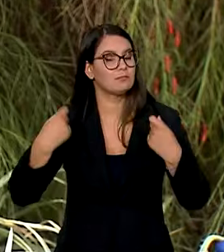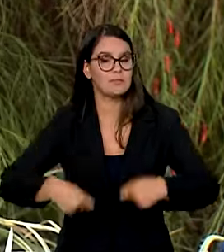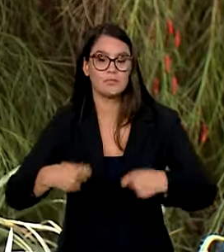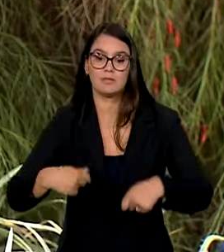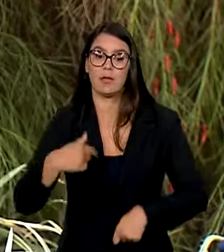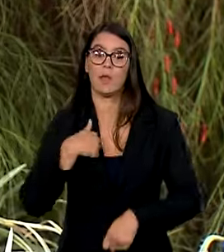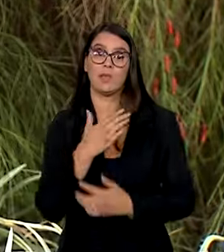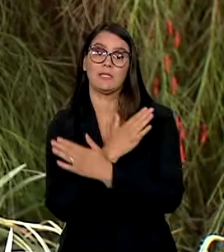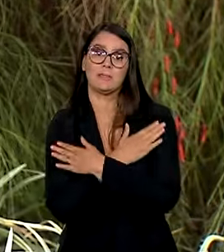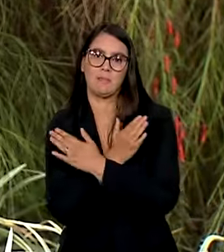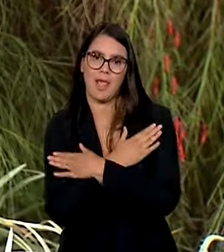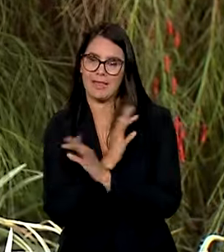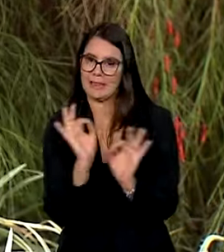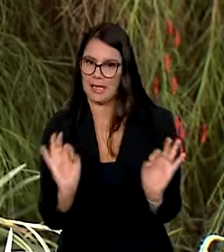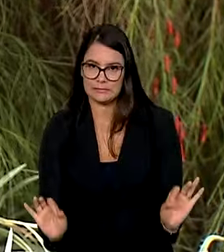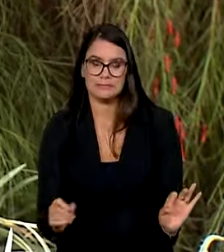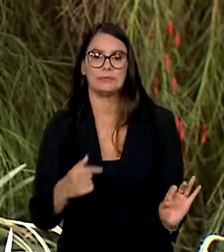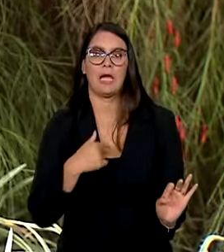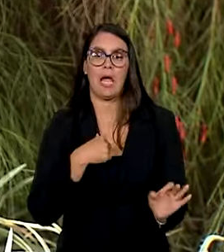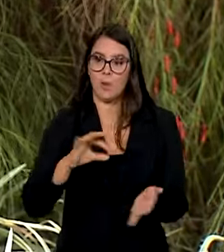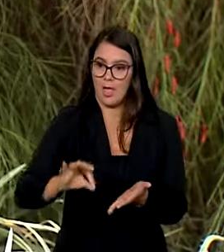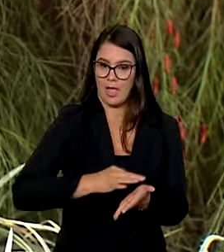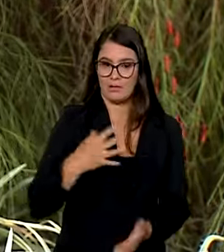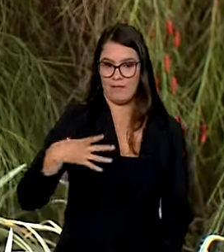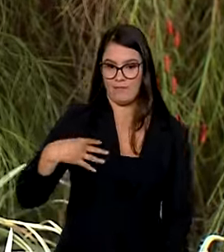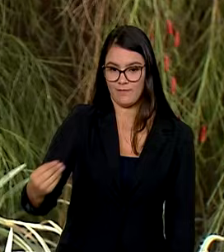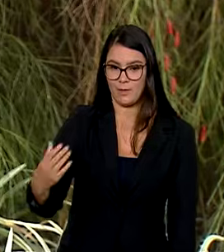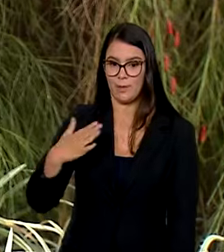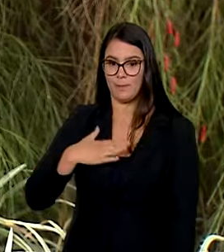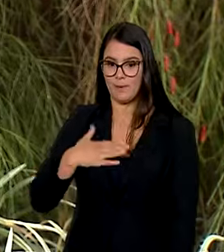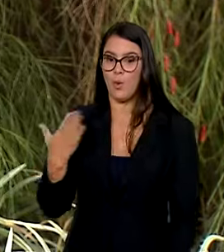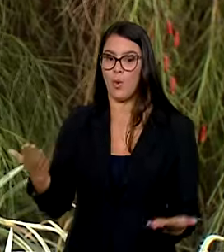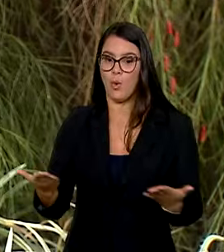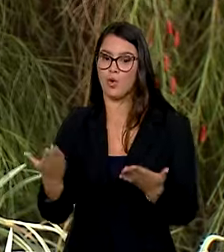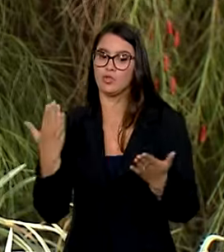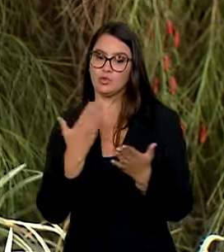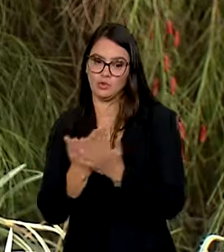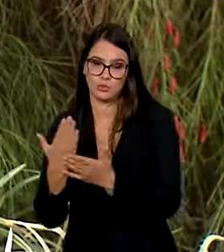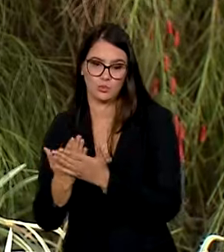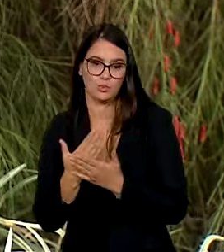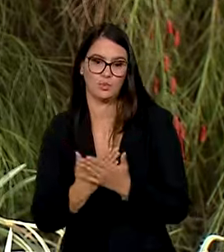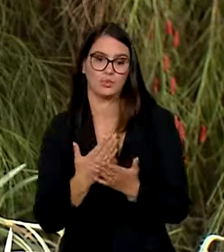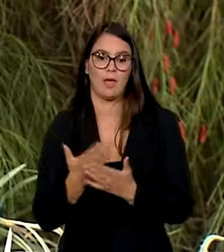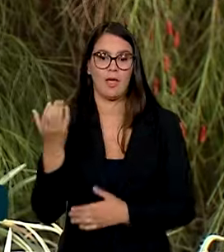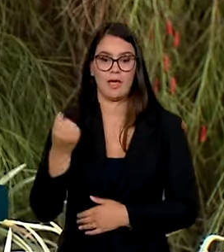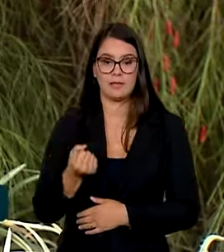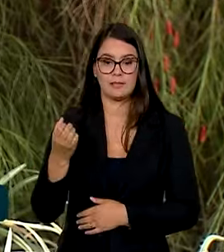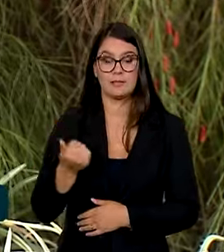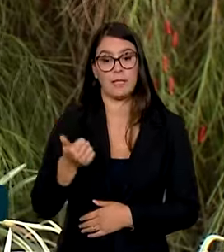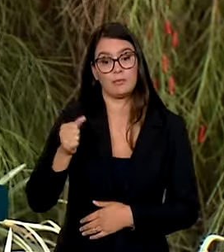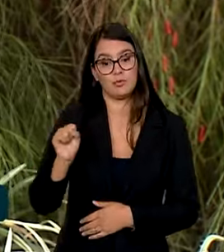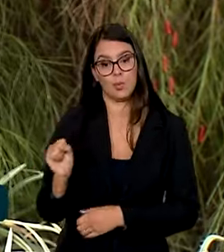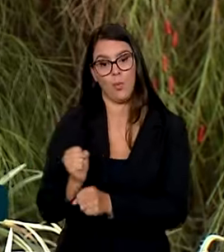eu estava desempregada. Aí eu cadastrei os meus filhos, né? E eles estudam. E recebo já há 18